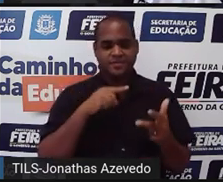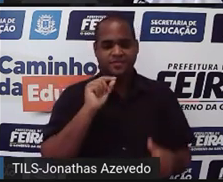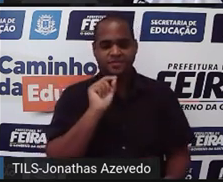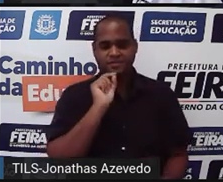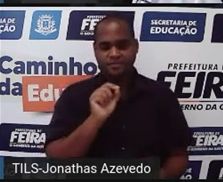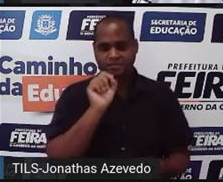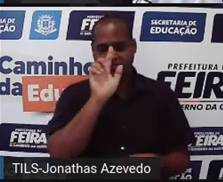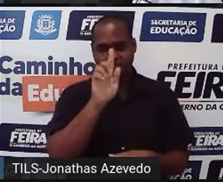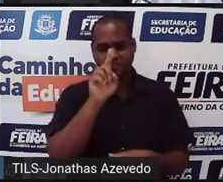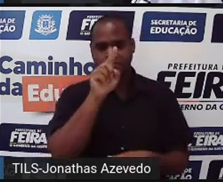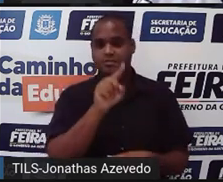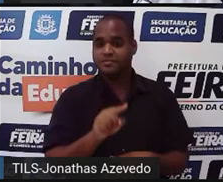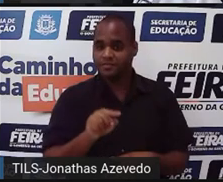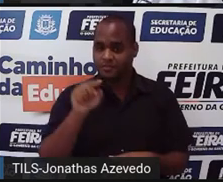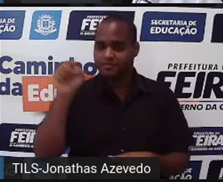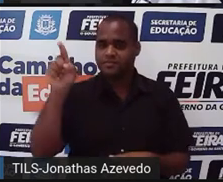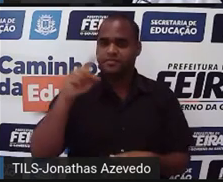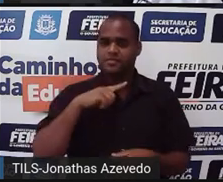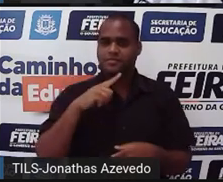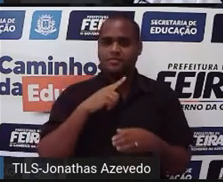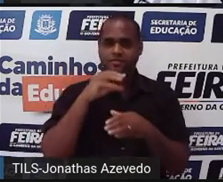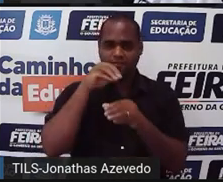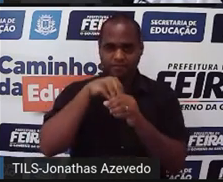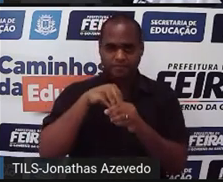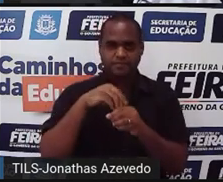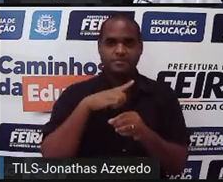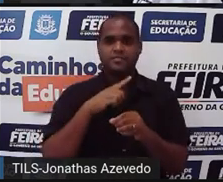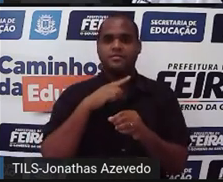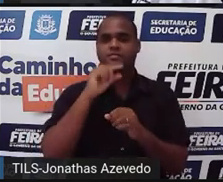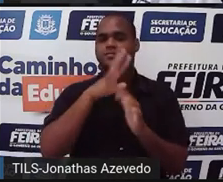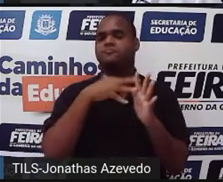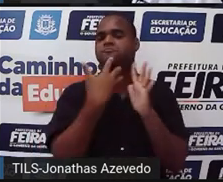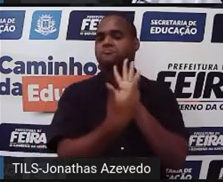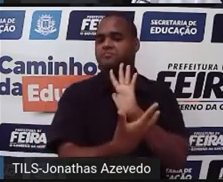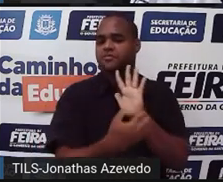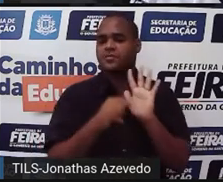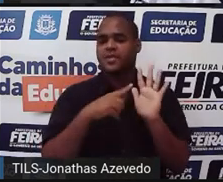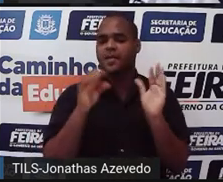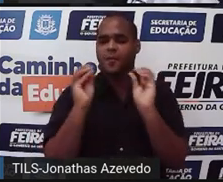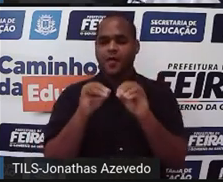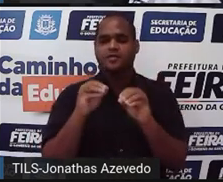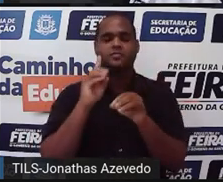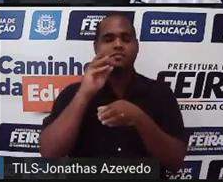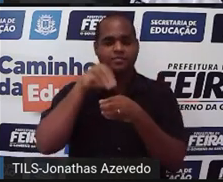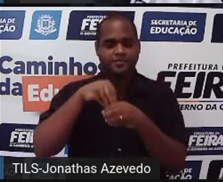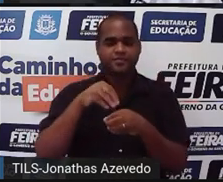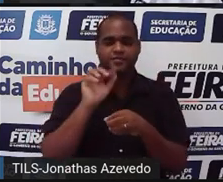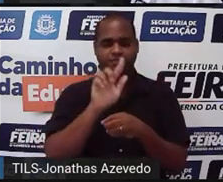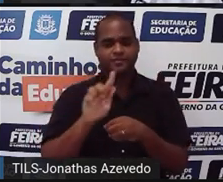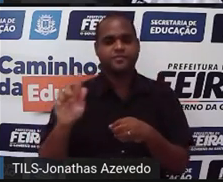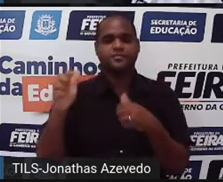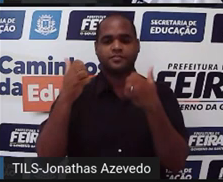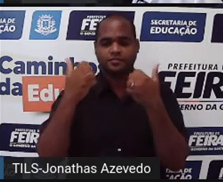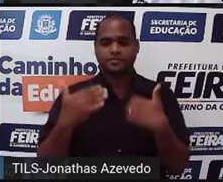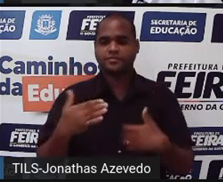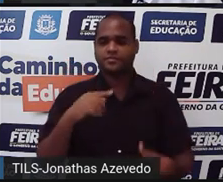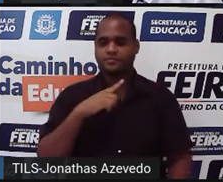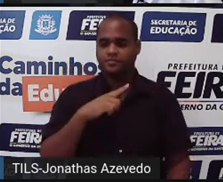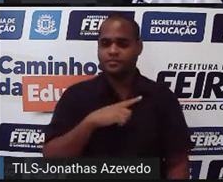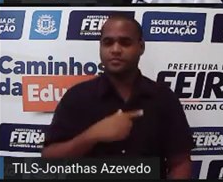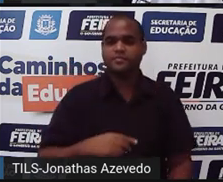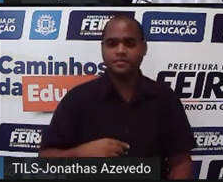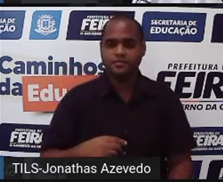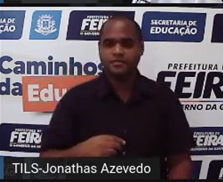gráfico no gráfico não a gente pega o que tava na tabela e joga para dentro do gráfico tá? Então ali na parte do